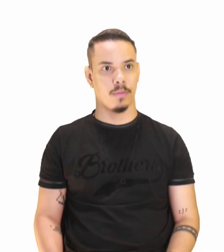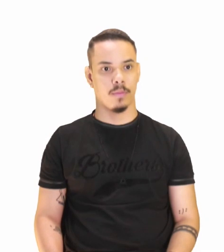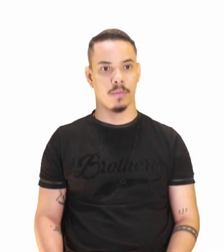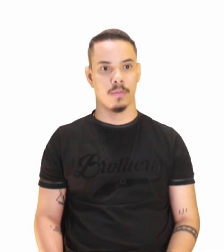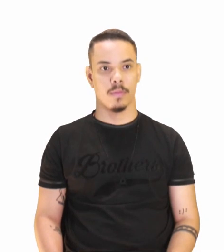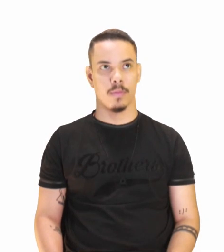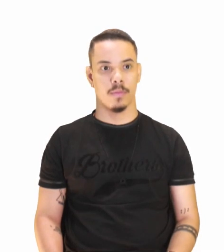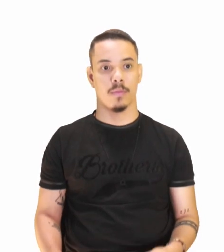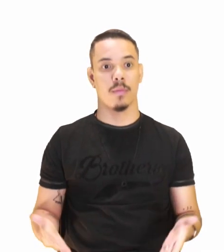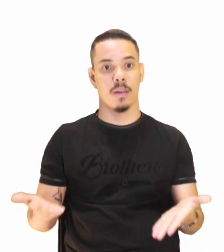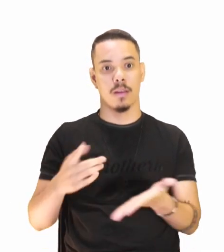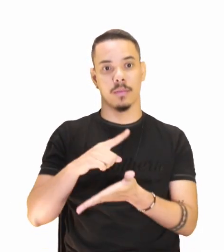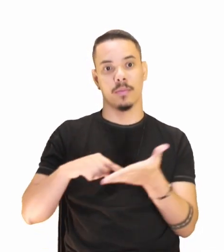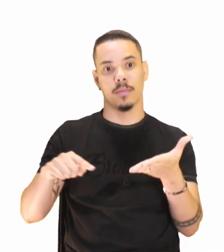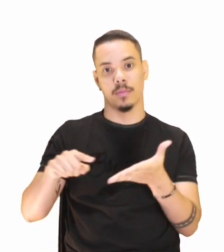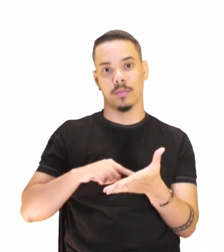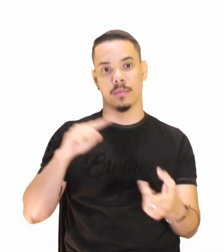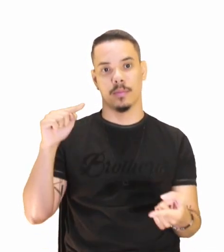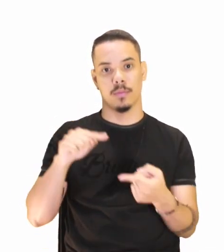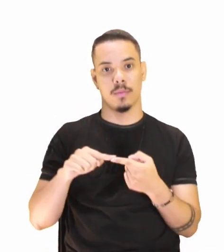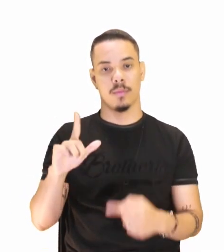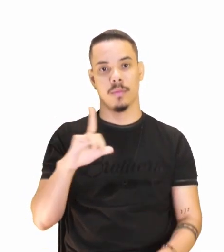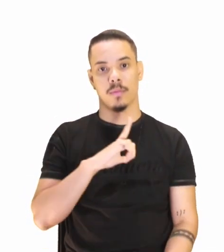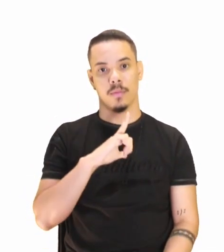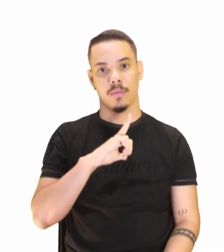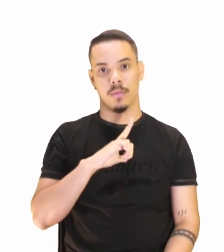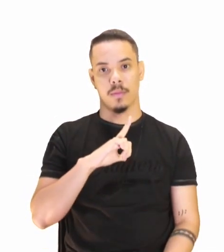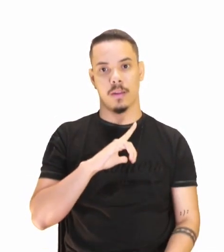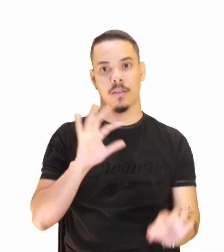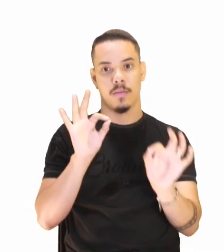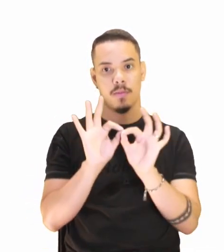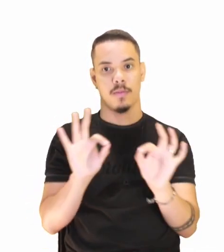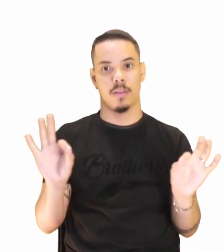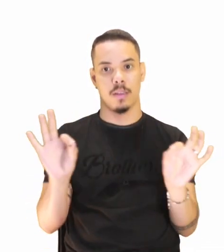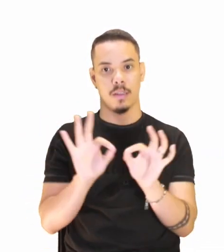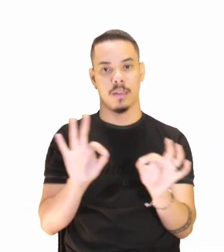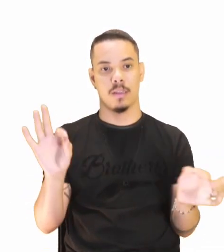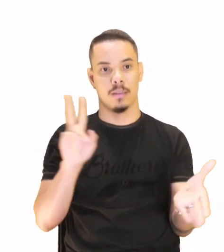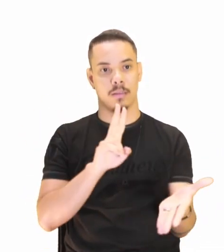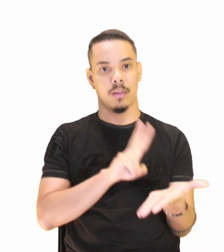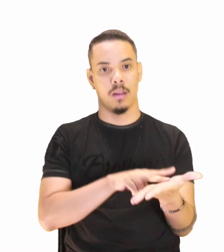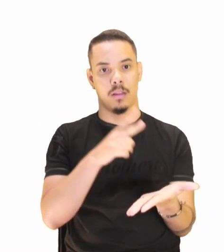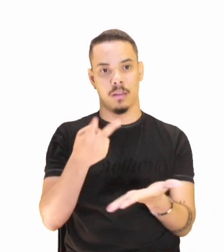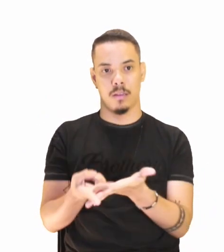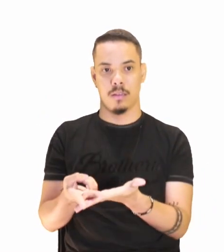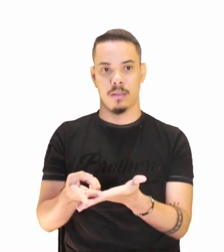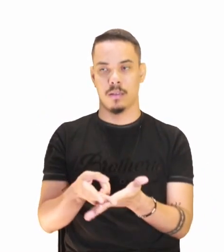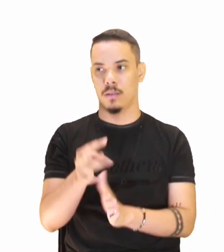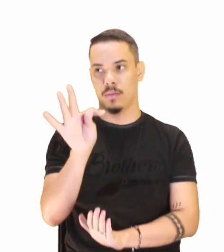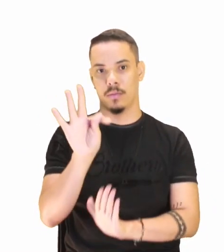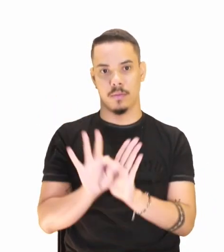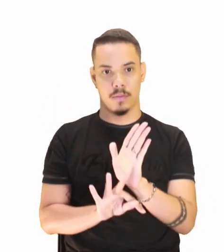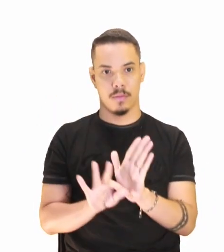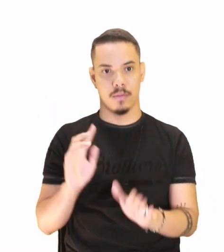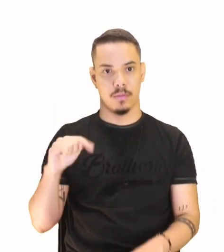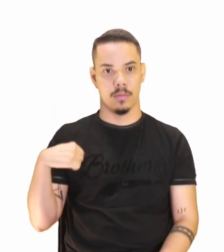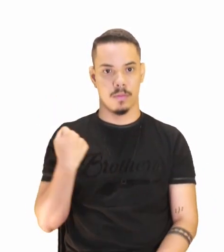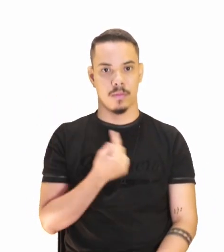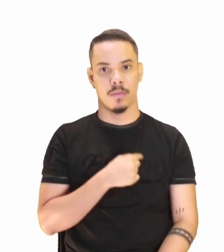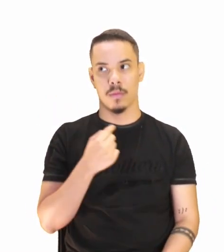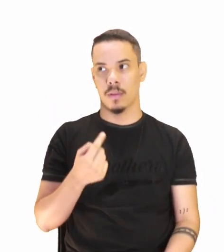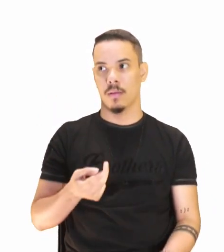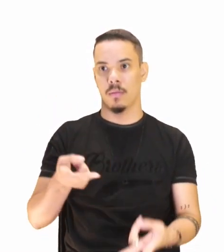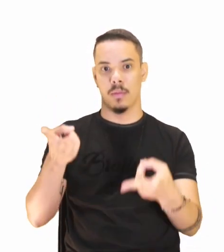seguinte, o comando. Assinar a alternativa que contém a frase transcrita do texto em que percebe a